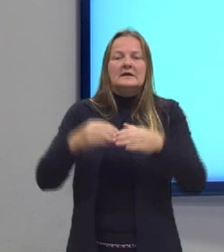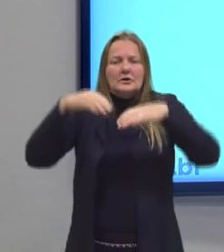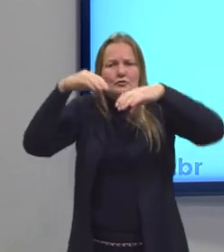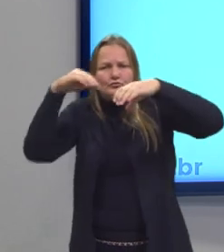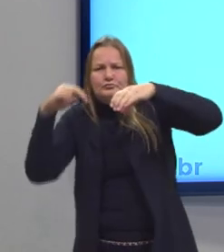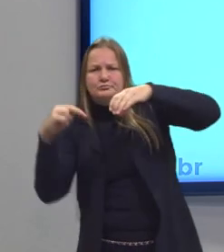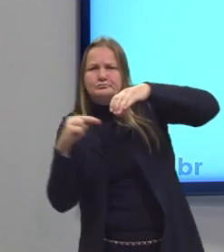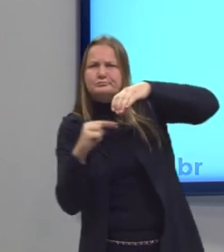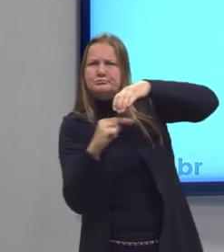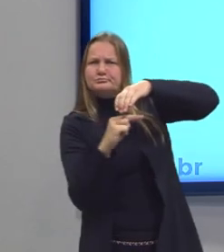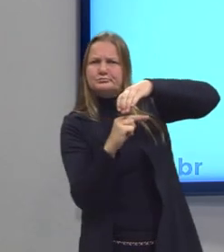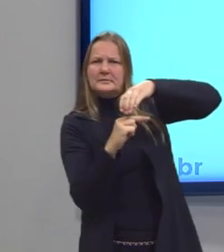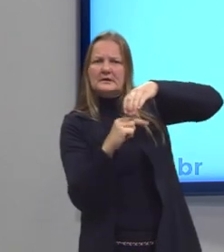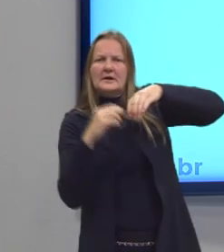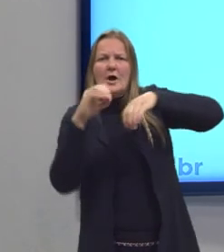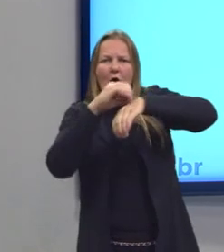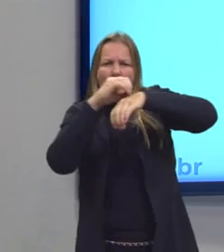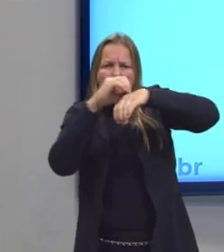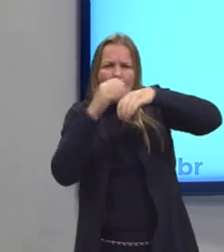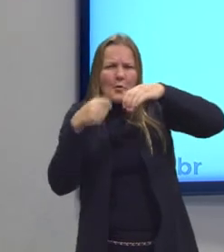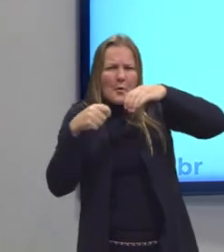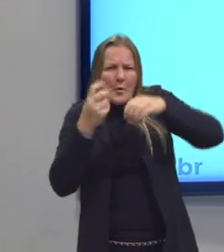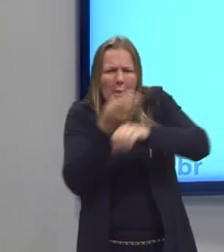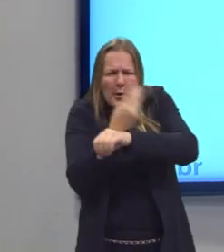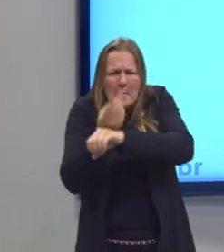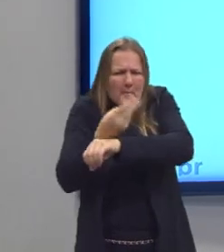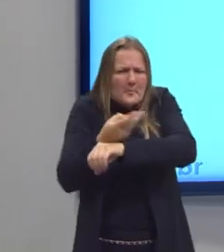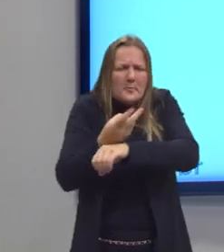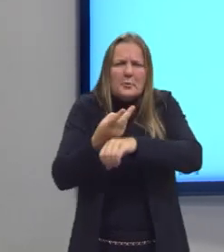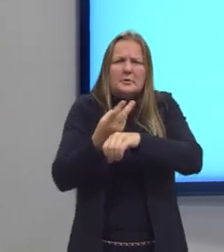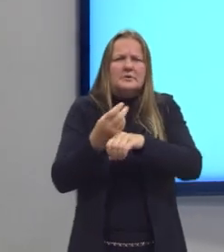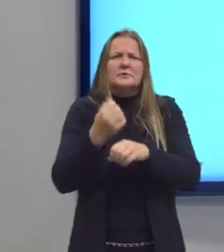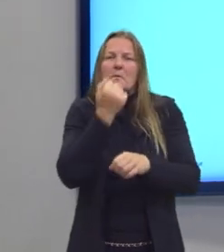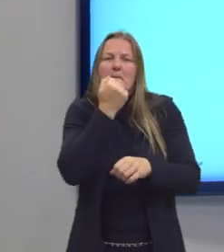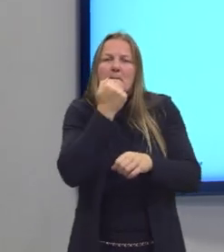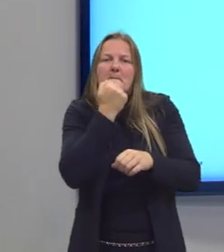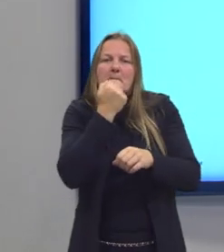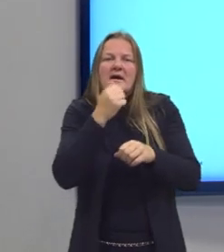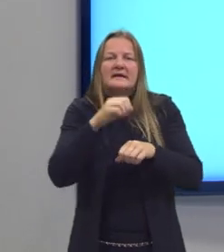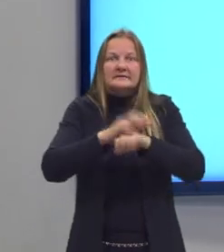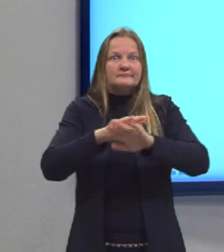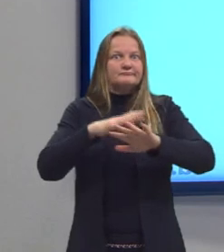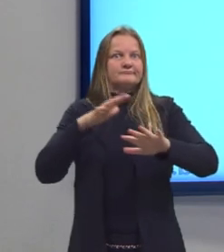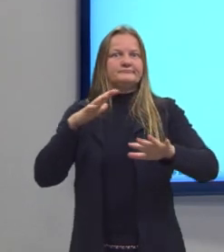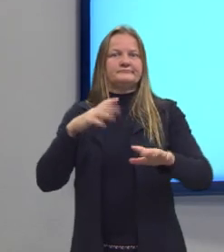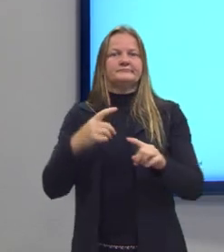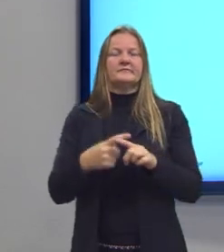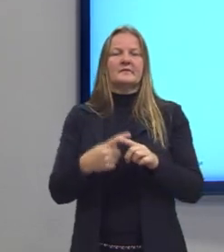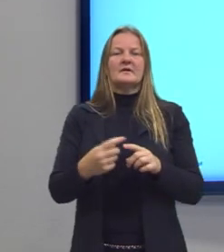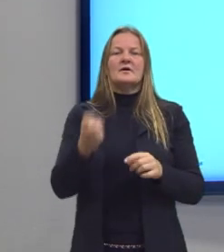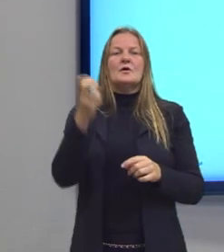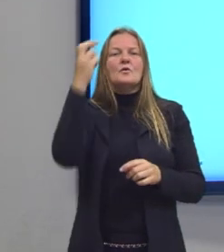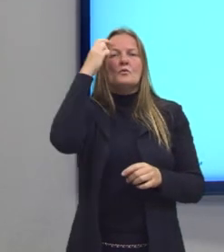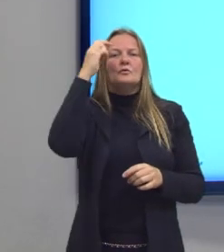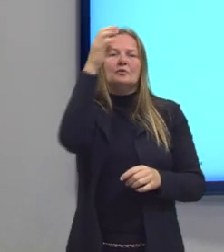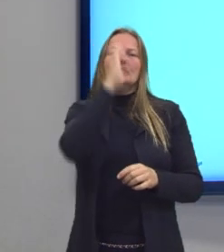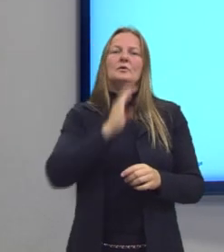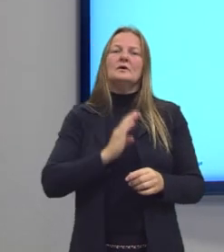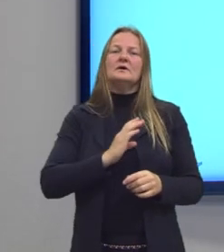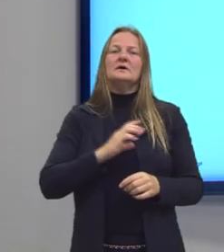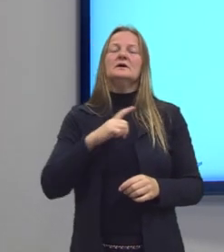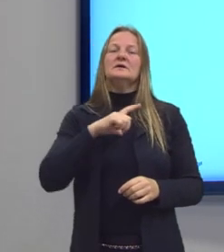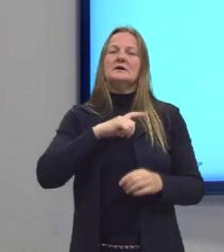começam o surgimento dessa camada intermediária, que vai mudando o conceito e a cultura brasileira. E, no período